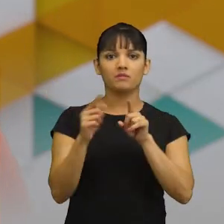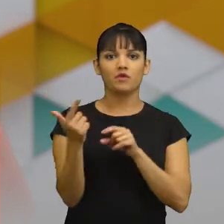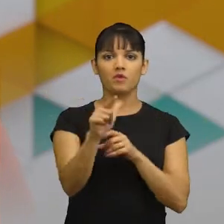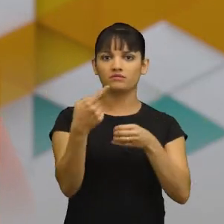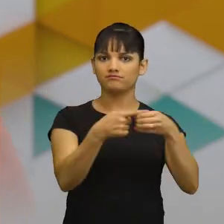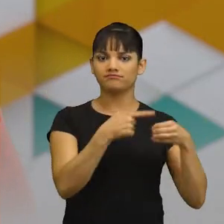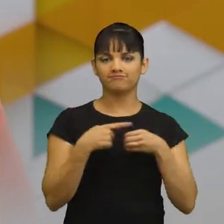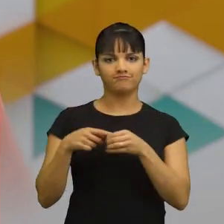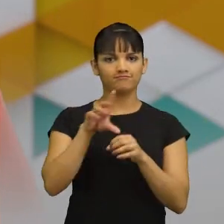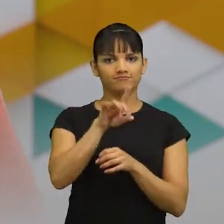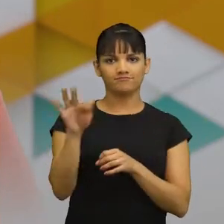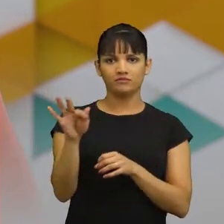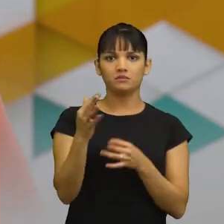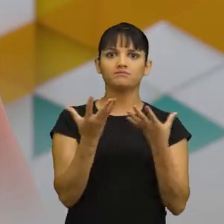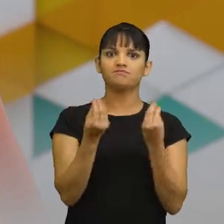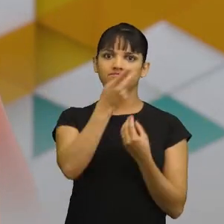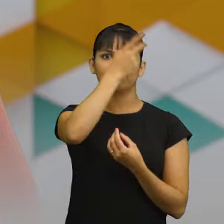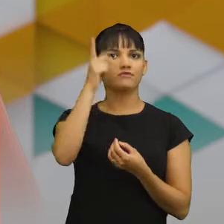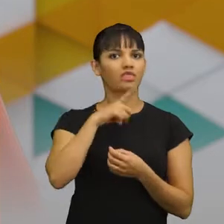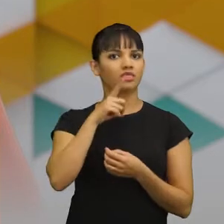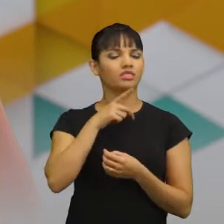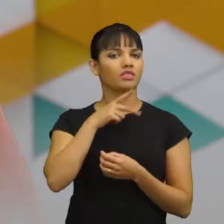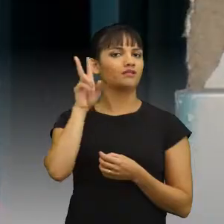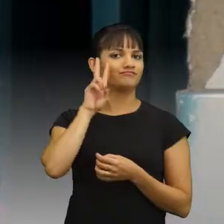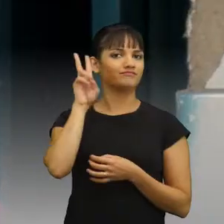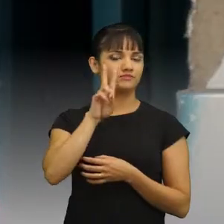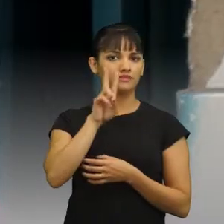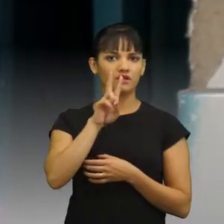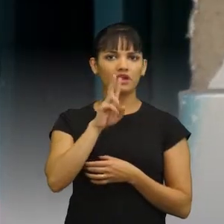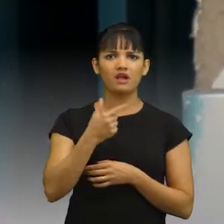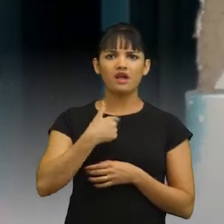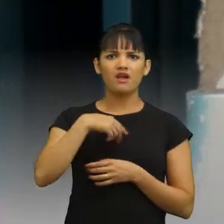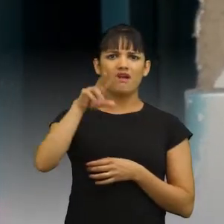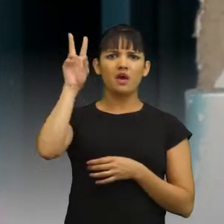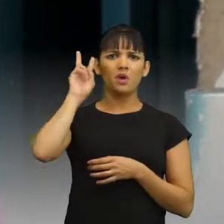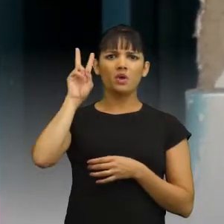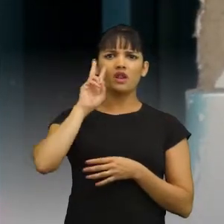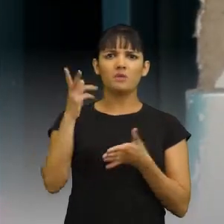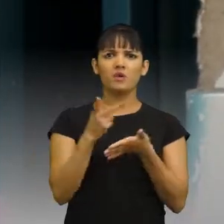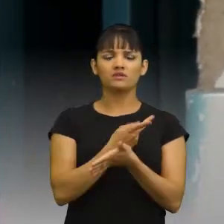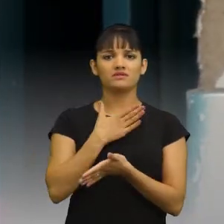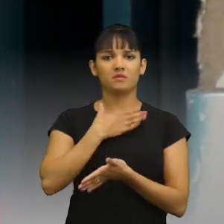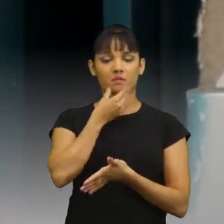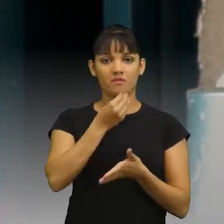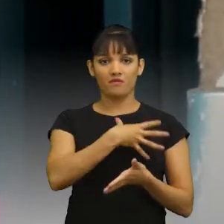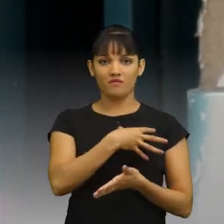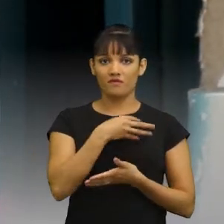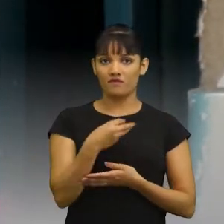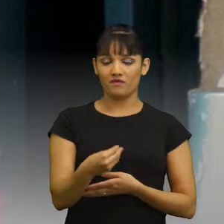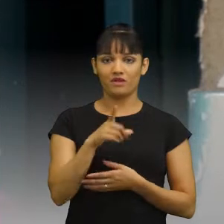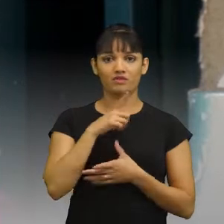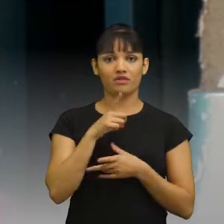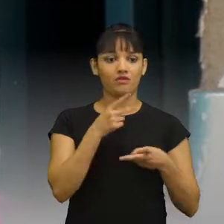do DF. Quase todo mundo tem uma história para contar. Uma coisa que eu não esqueço é do assalto do meu filho, né?